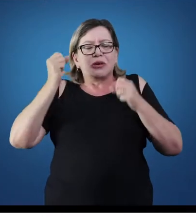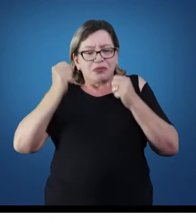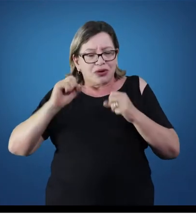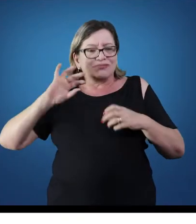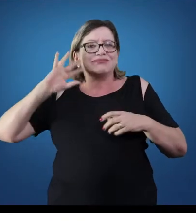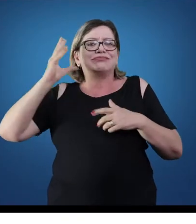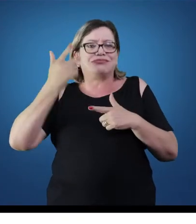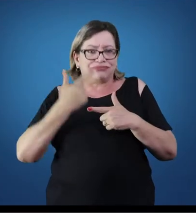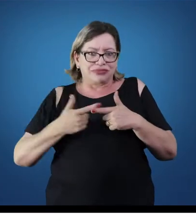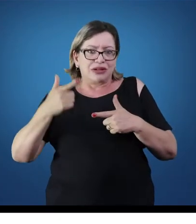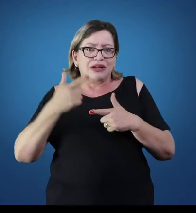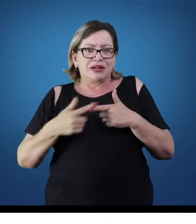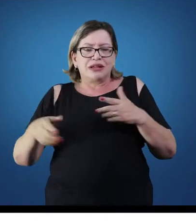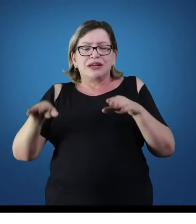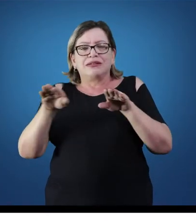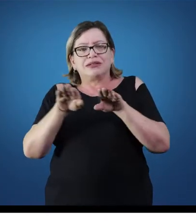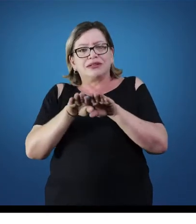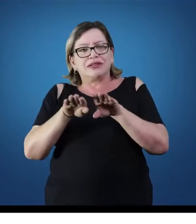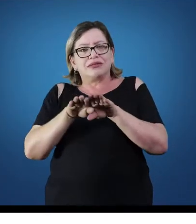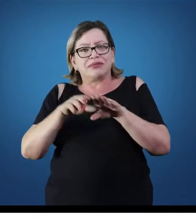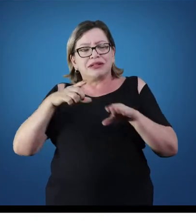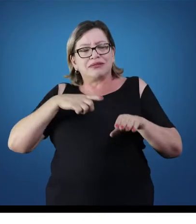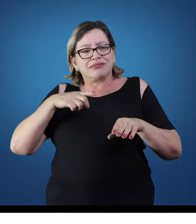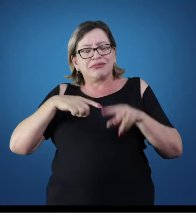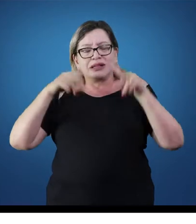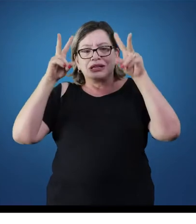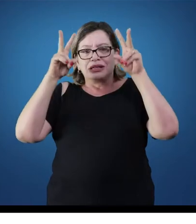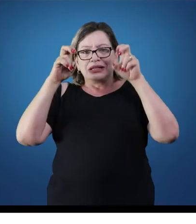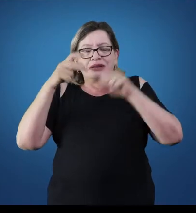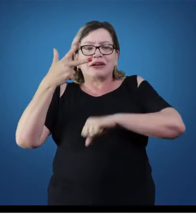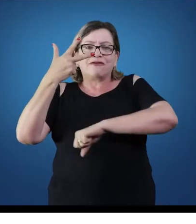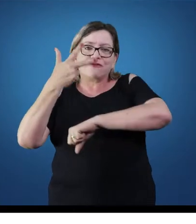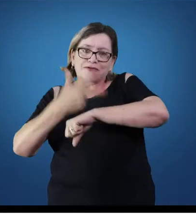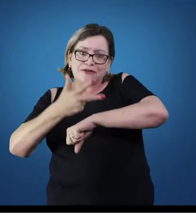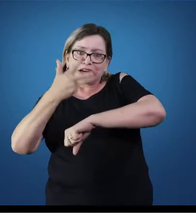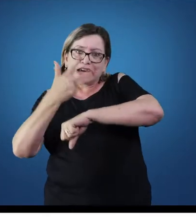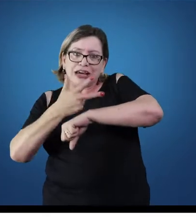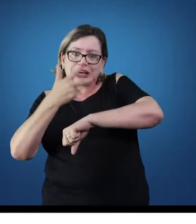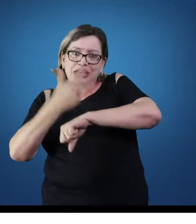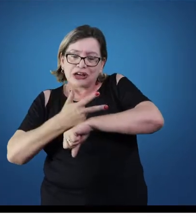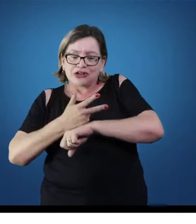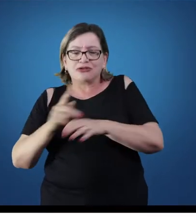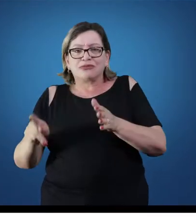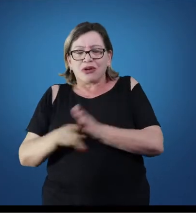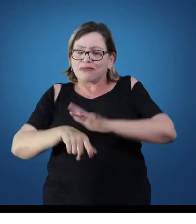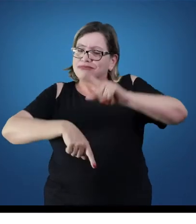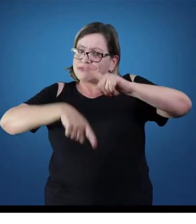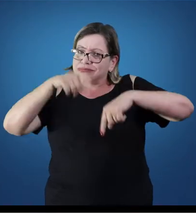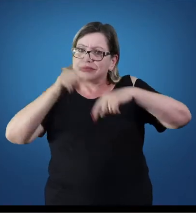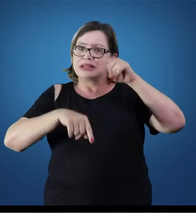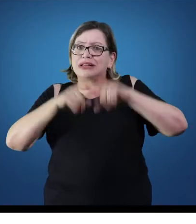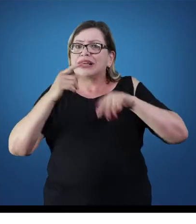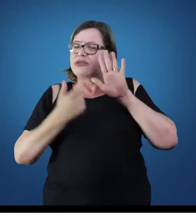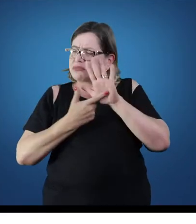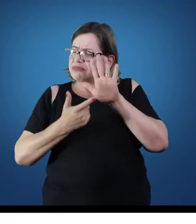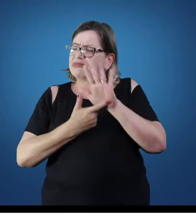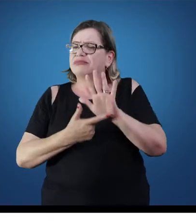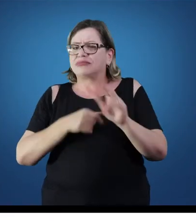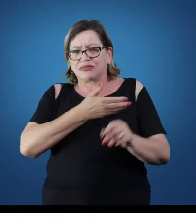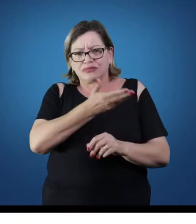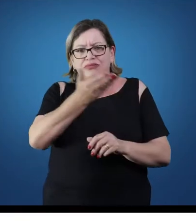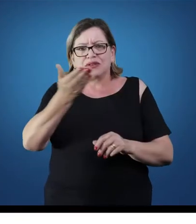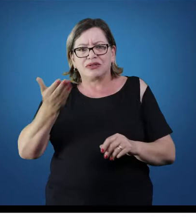lesões ou não. Inclusive temos aí o conteúdo, os vídeos que estão inseridos com o material didático que vai apresentar muito isso para vocês,